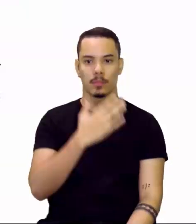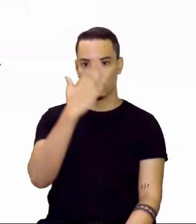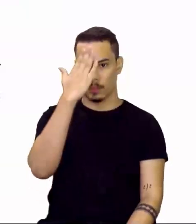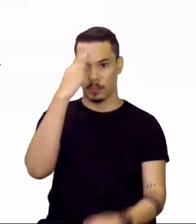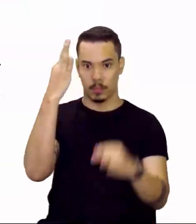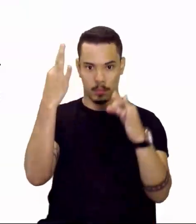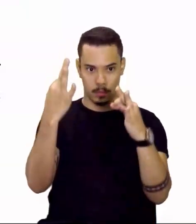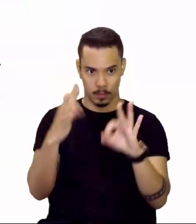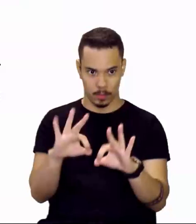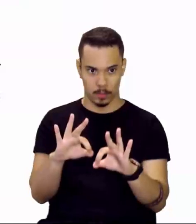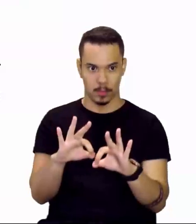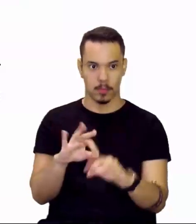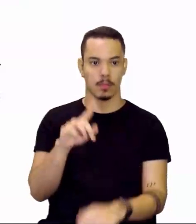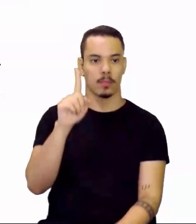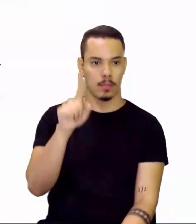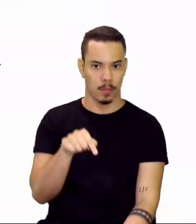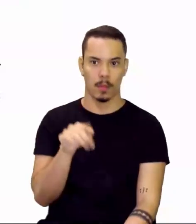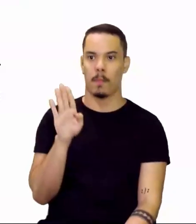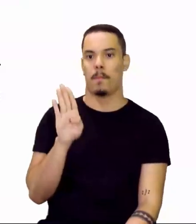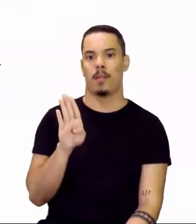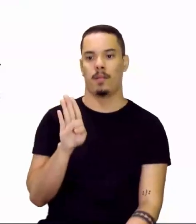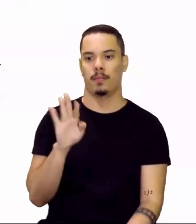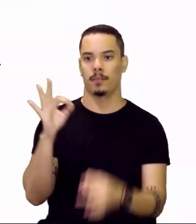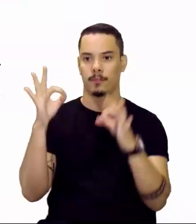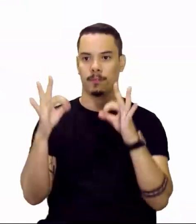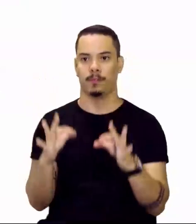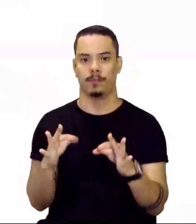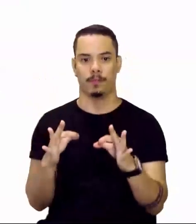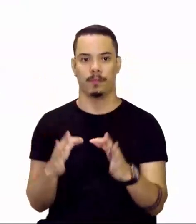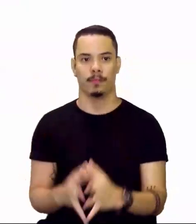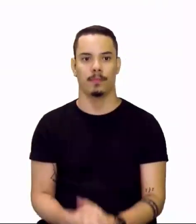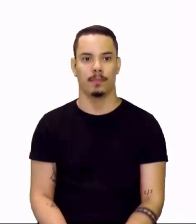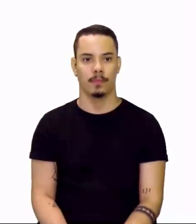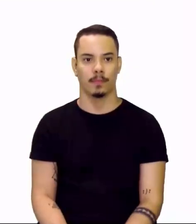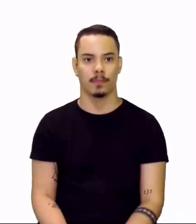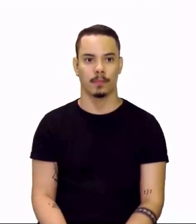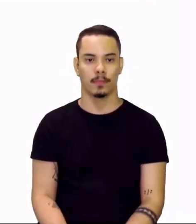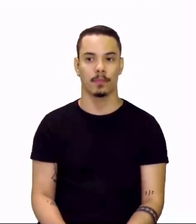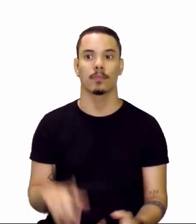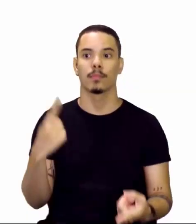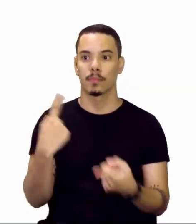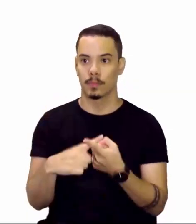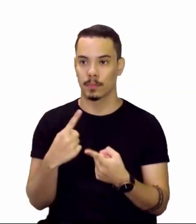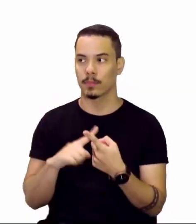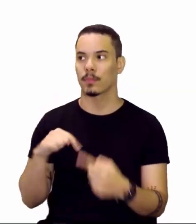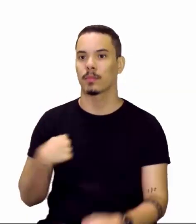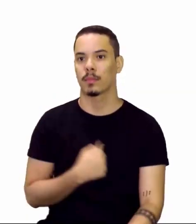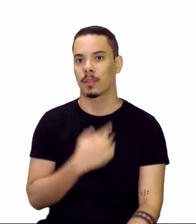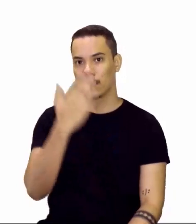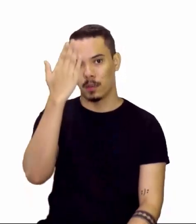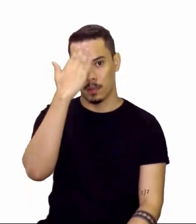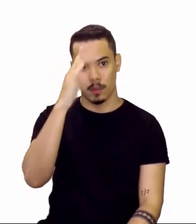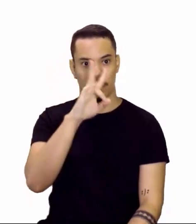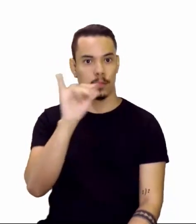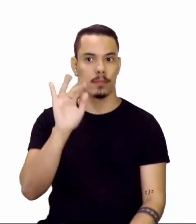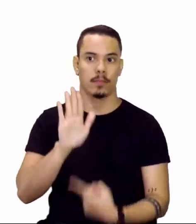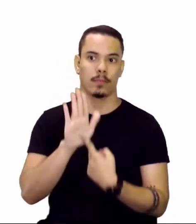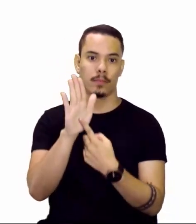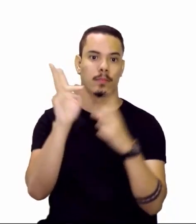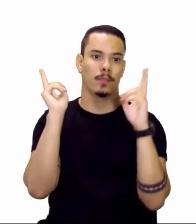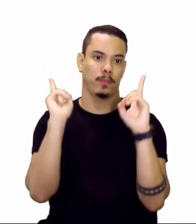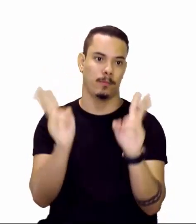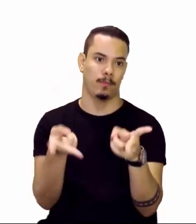correta é a letra B. A gente viu aqui que eles vão apresentar o